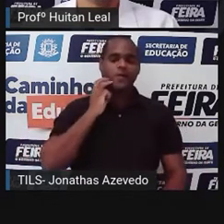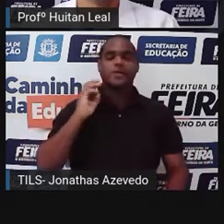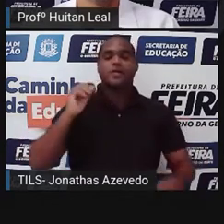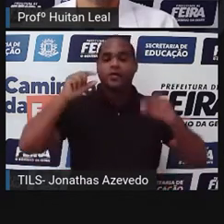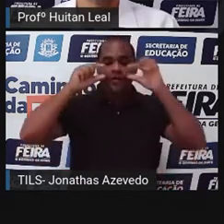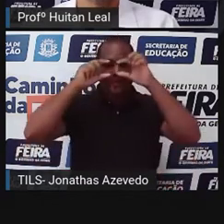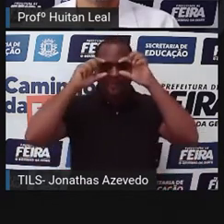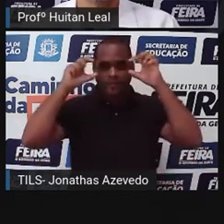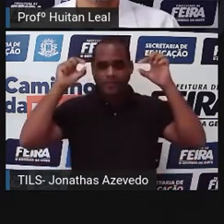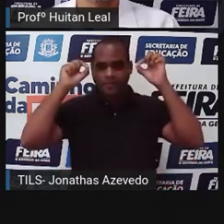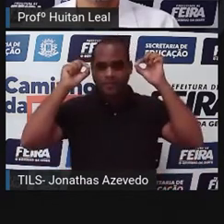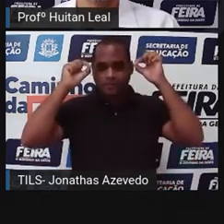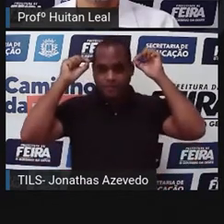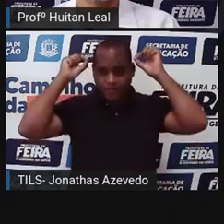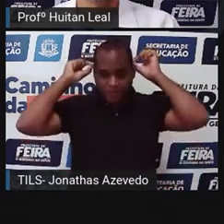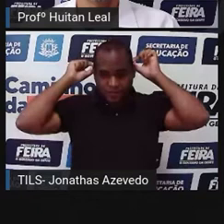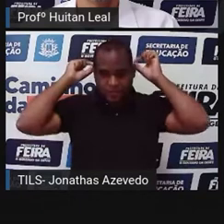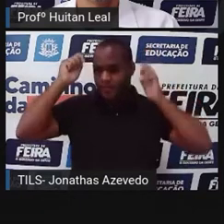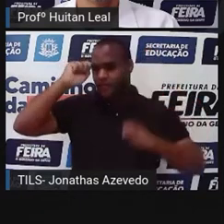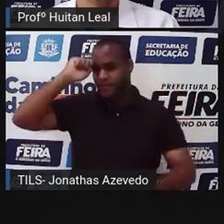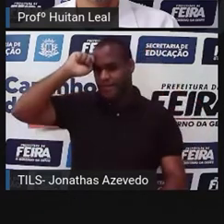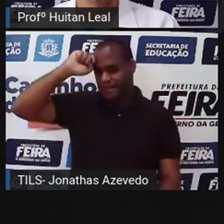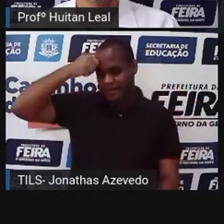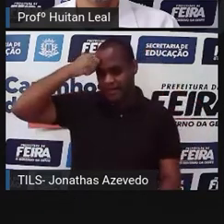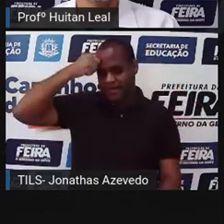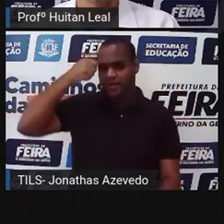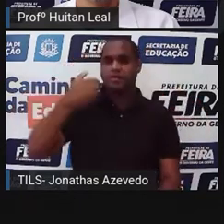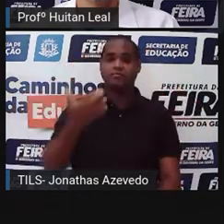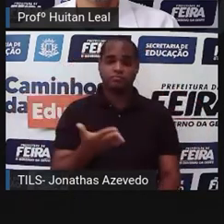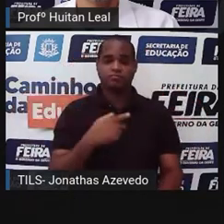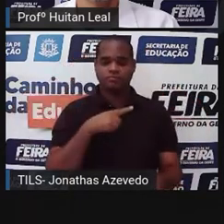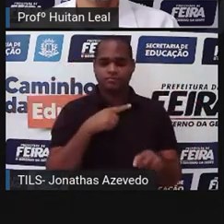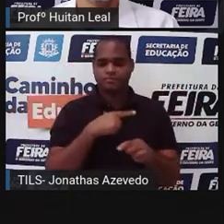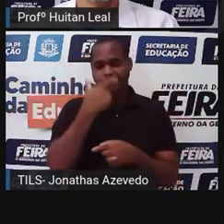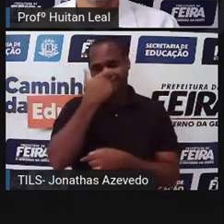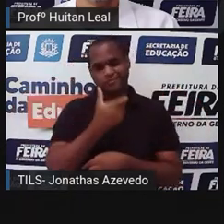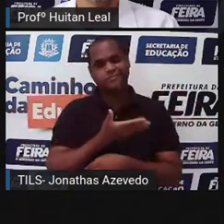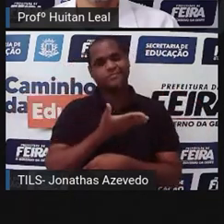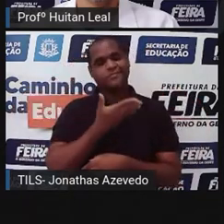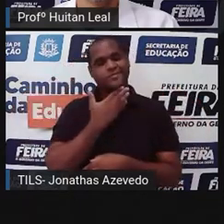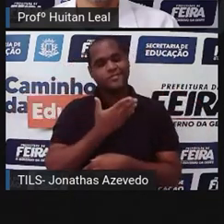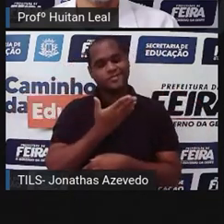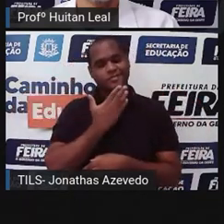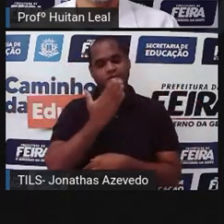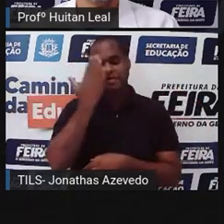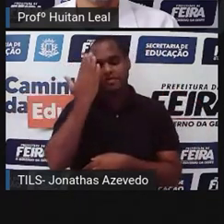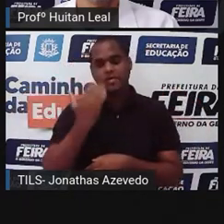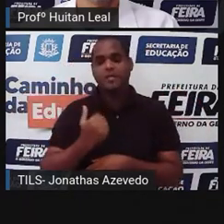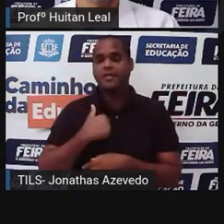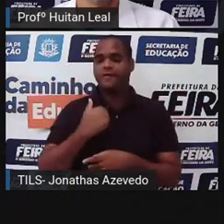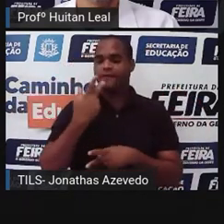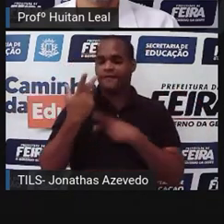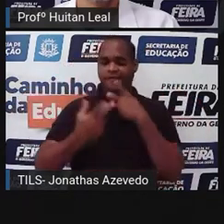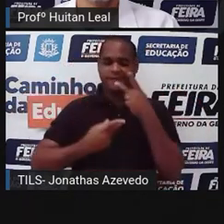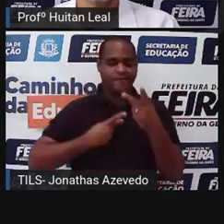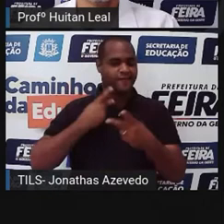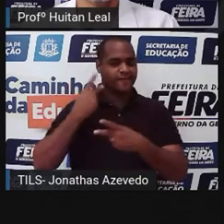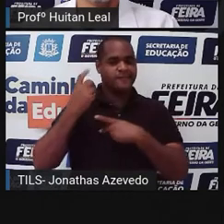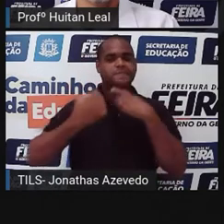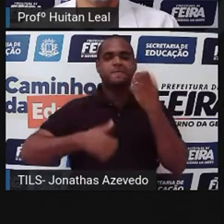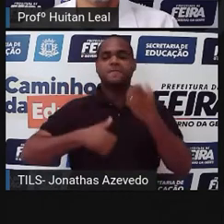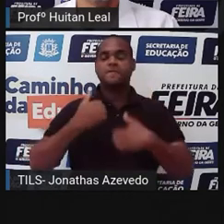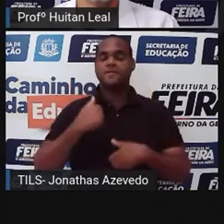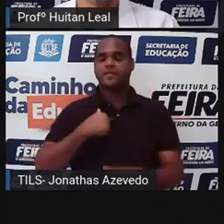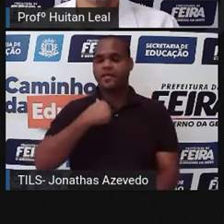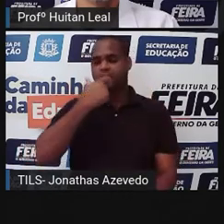óculos com aro preto. Minha aparência, vocês já conhecem de tanto eu falar aqui, eu sou